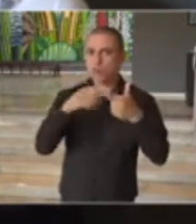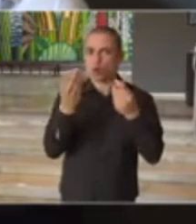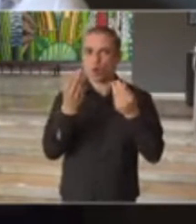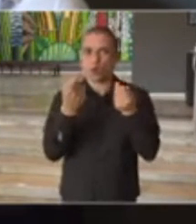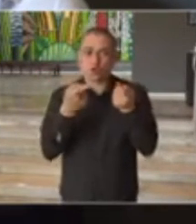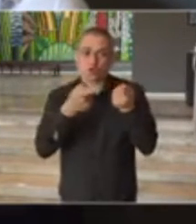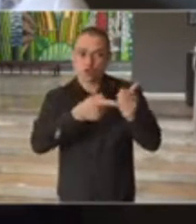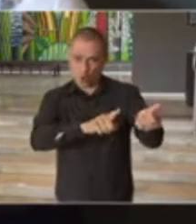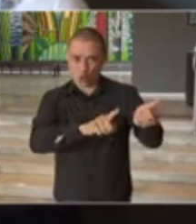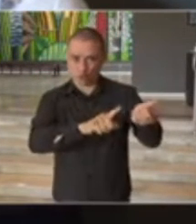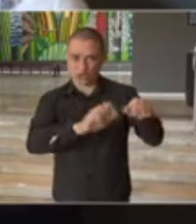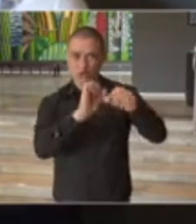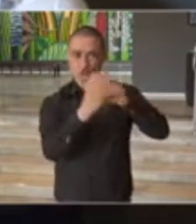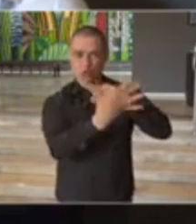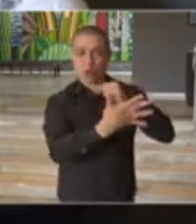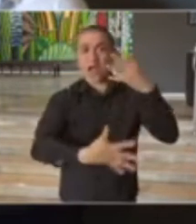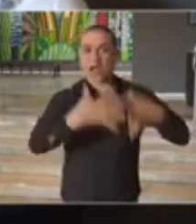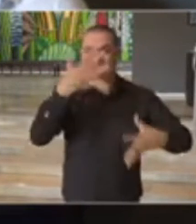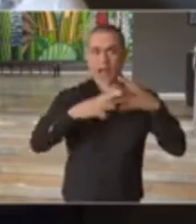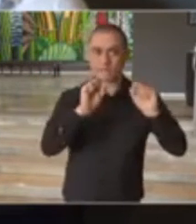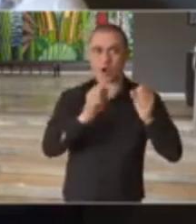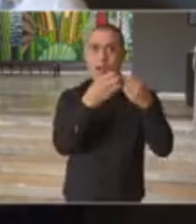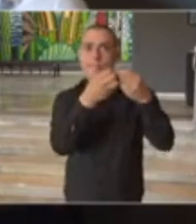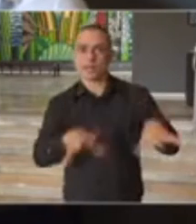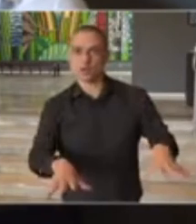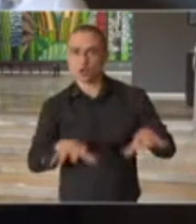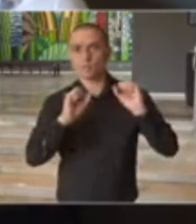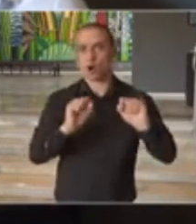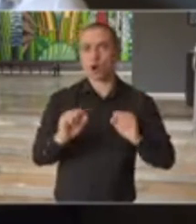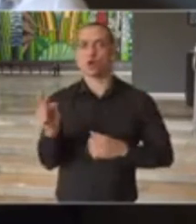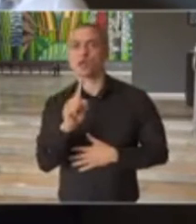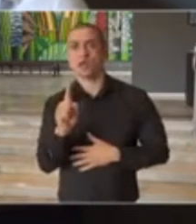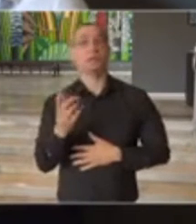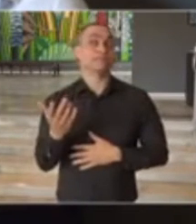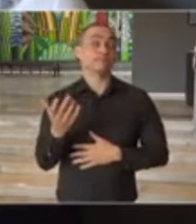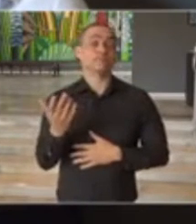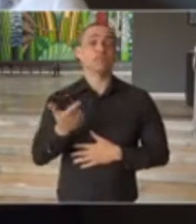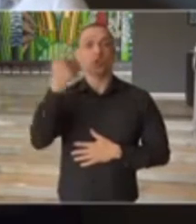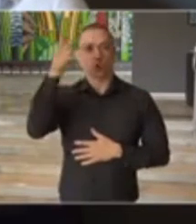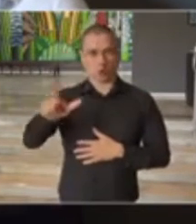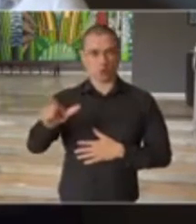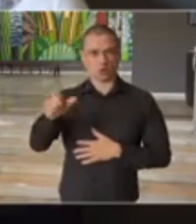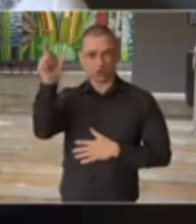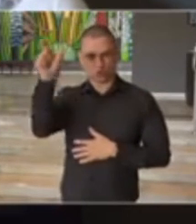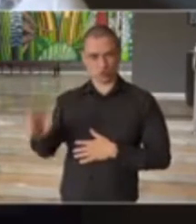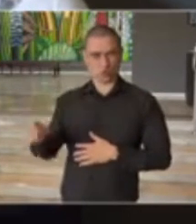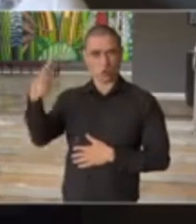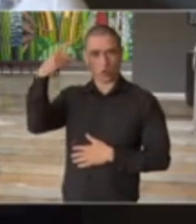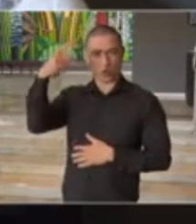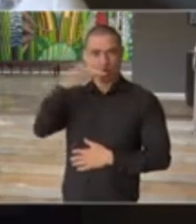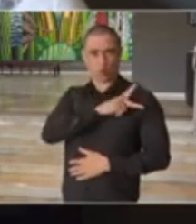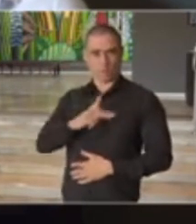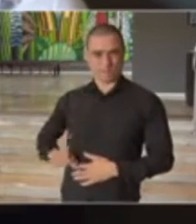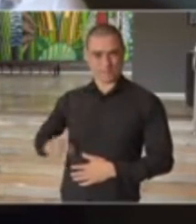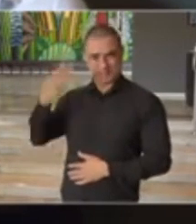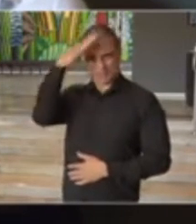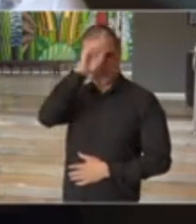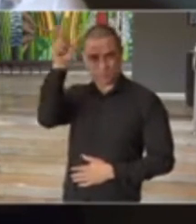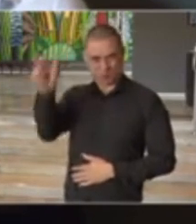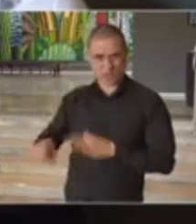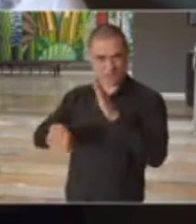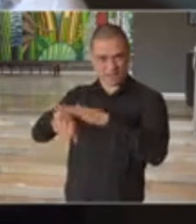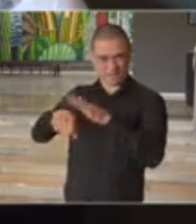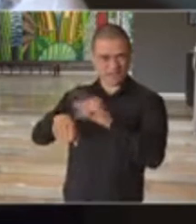combate ao coronavírus, se isso prejudica de alguma forma. E sobre o gesto do presidente da República, que o senhor citou,